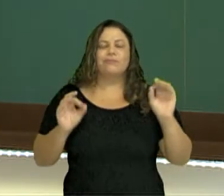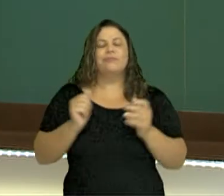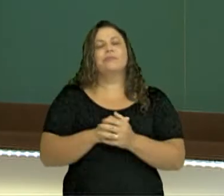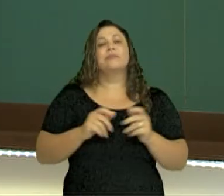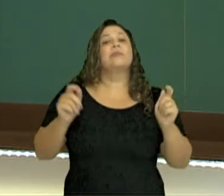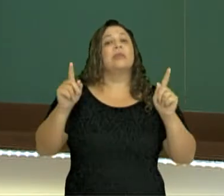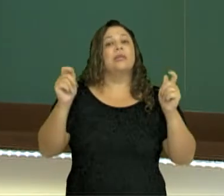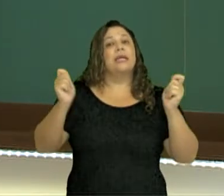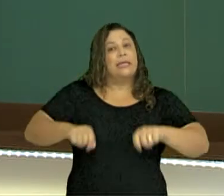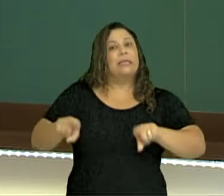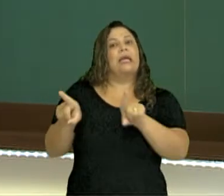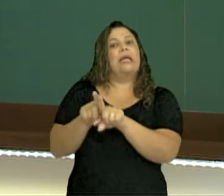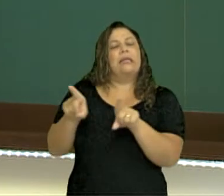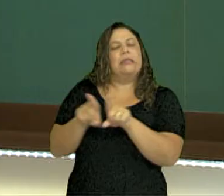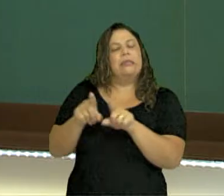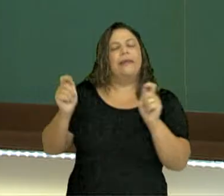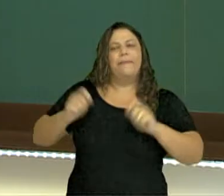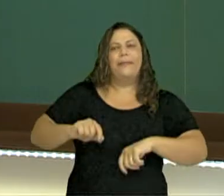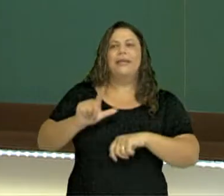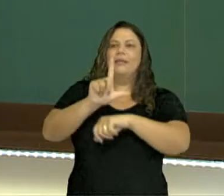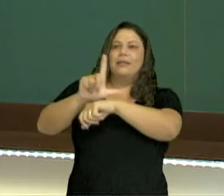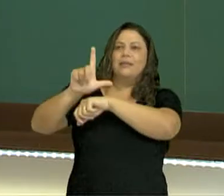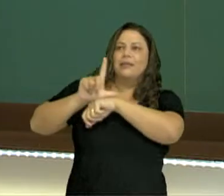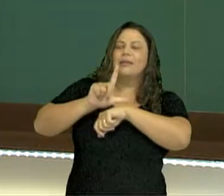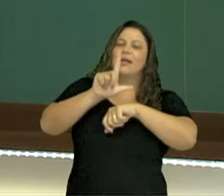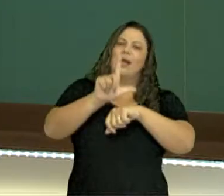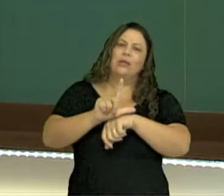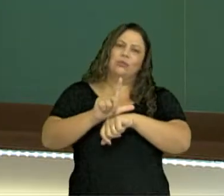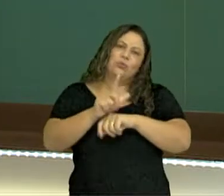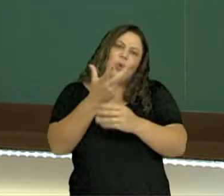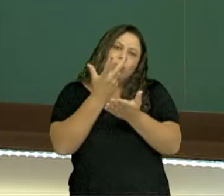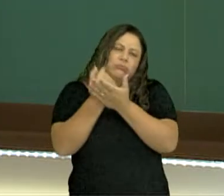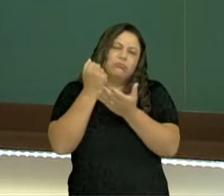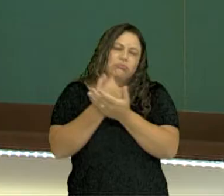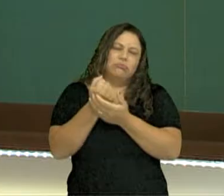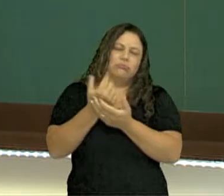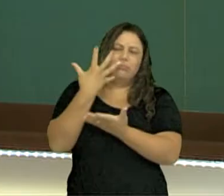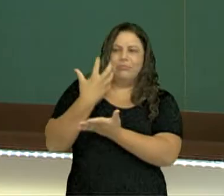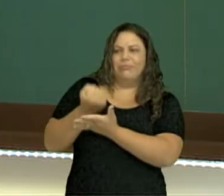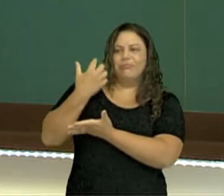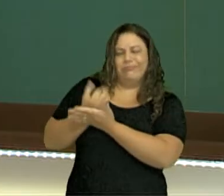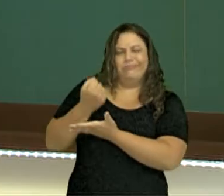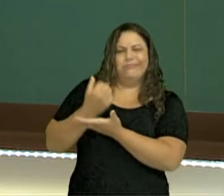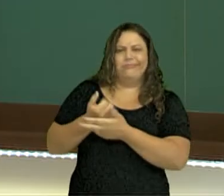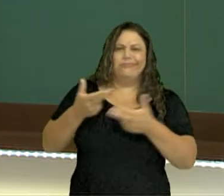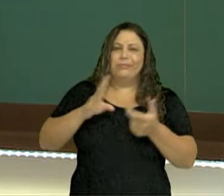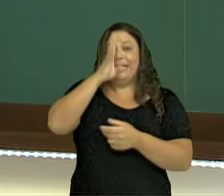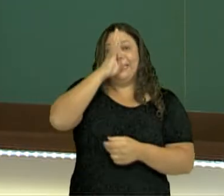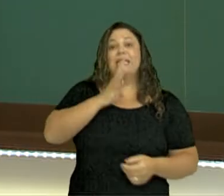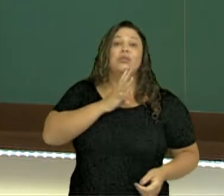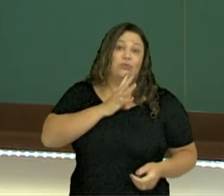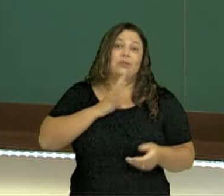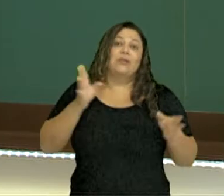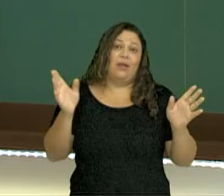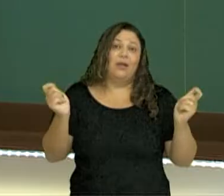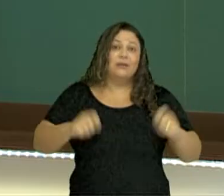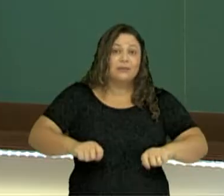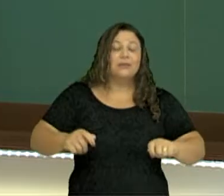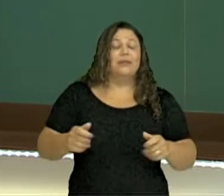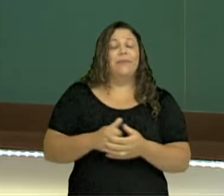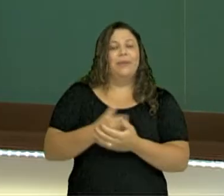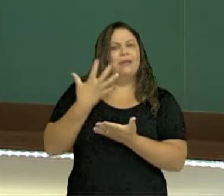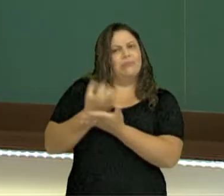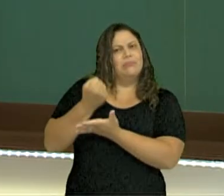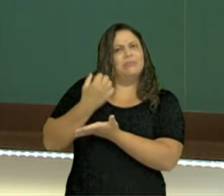tem lá nas lojas de aplicativos. Você vai lá, tem muitos de graça, que você pode baixar para